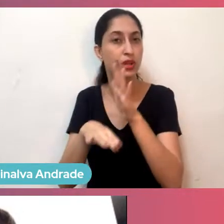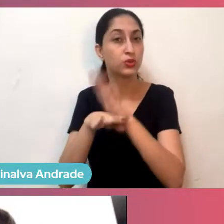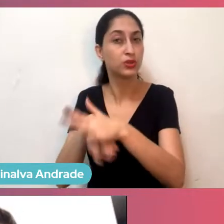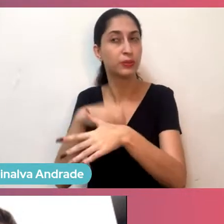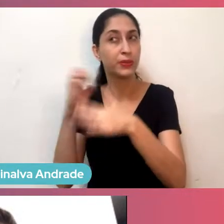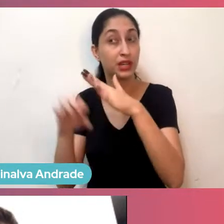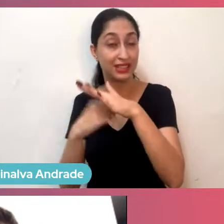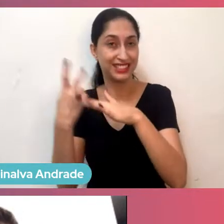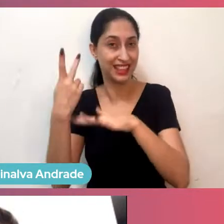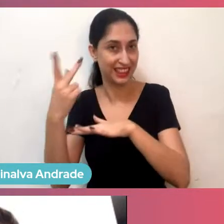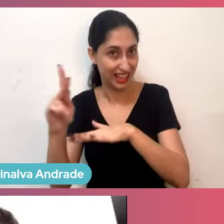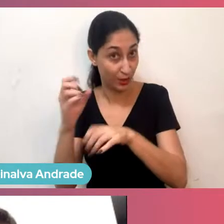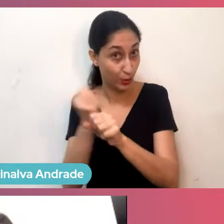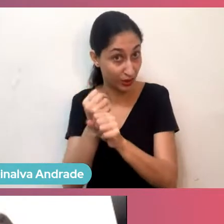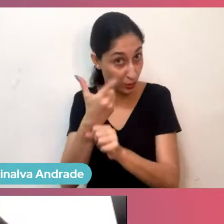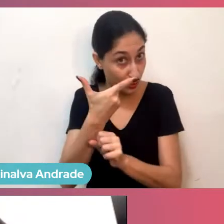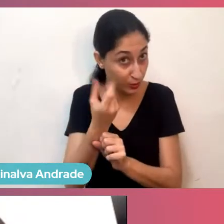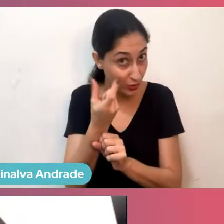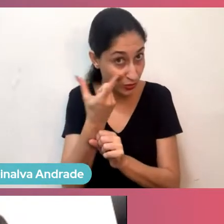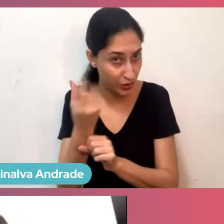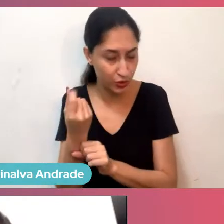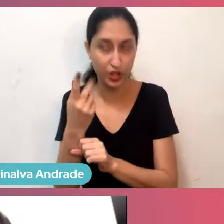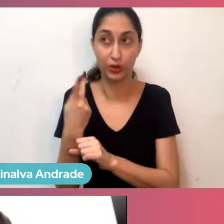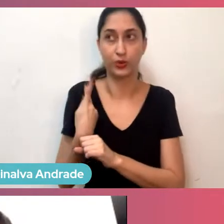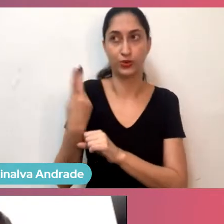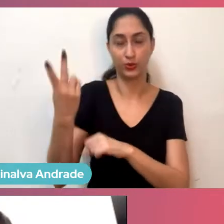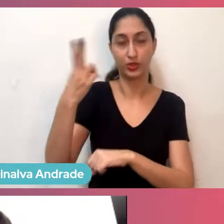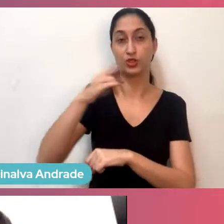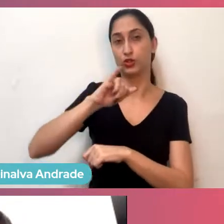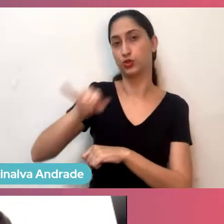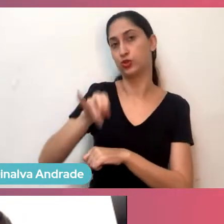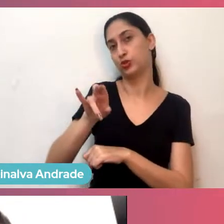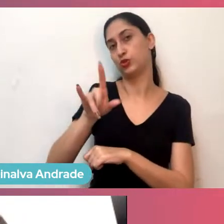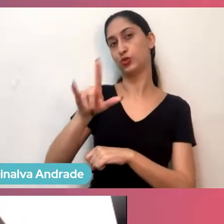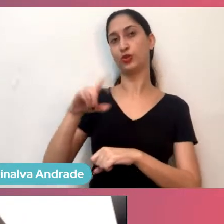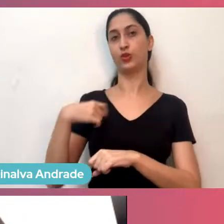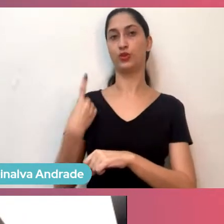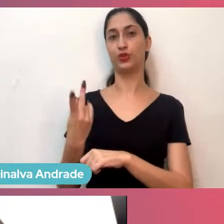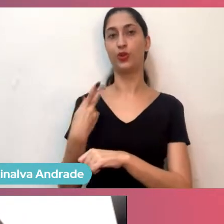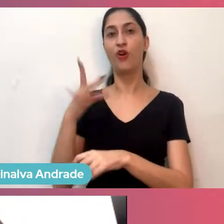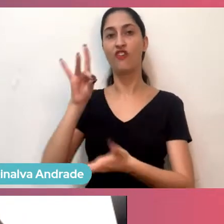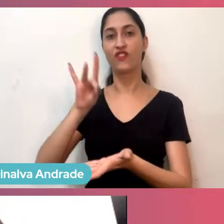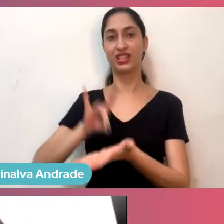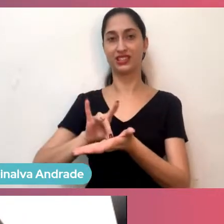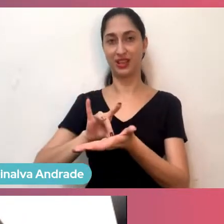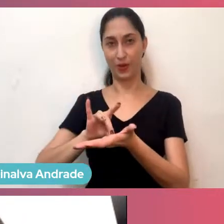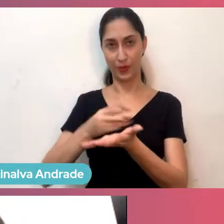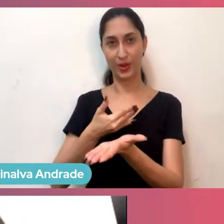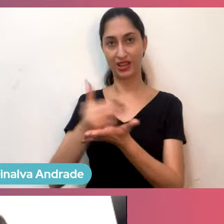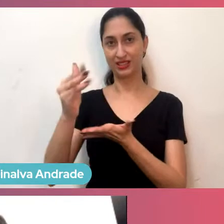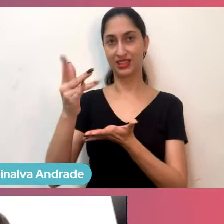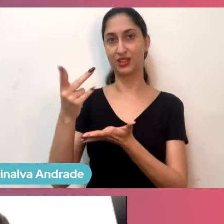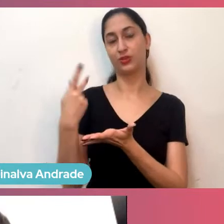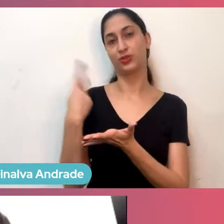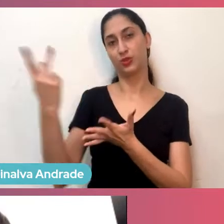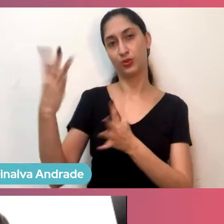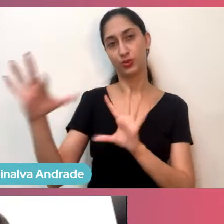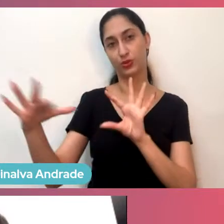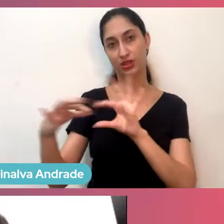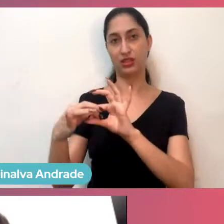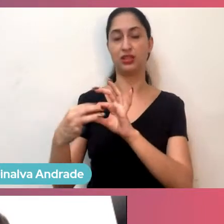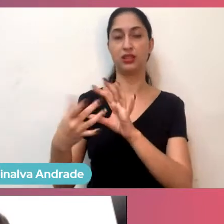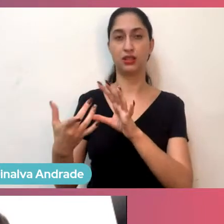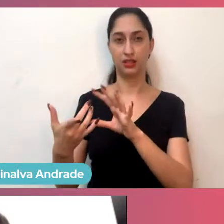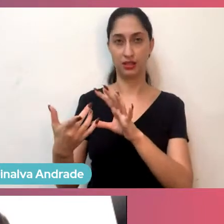começo de 2020, em julho a gente formalizou, em julho, na verdade, até setembro, a gente